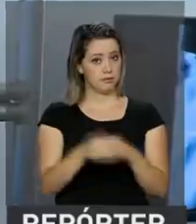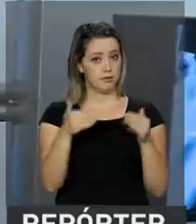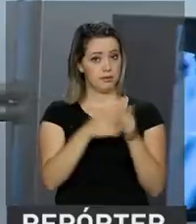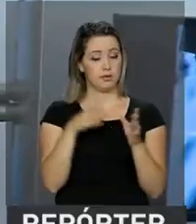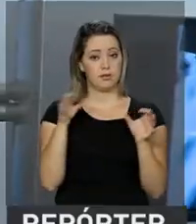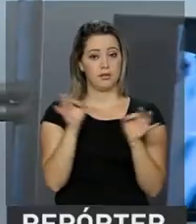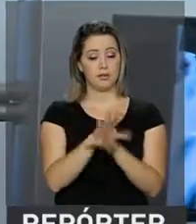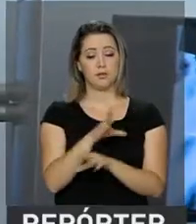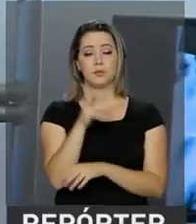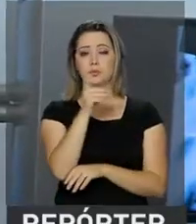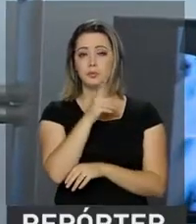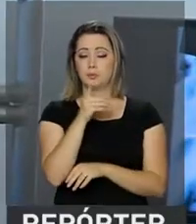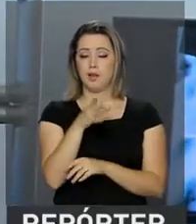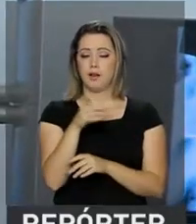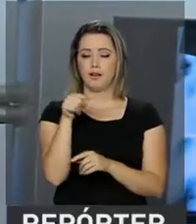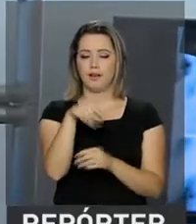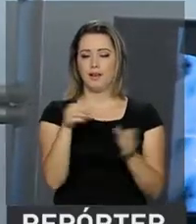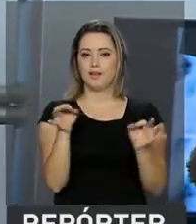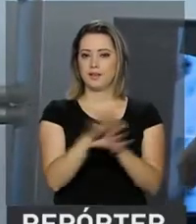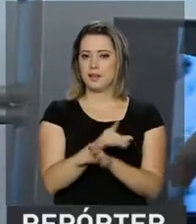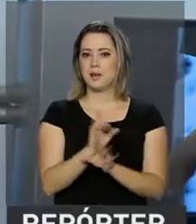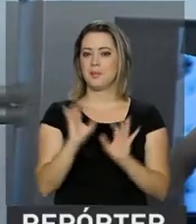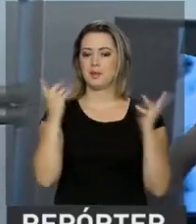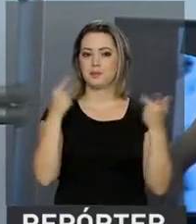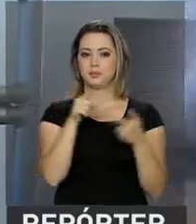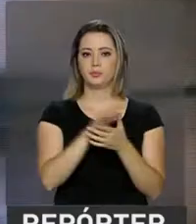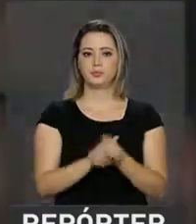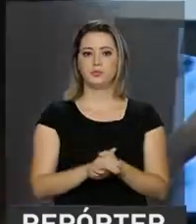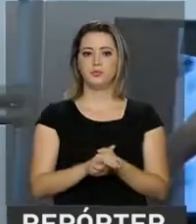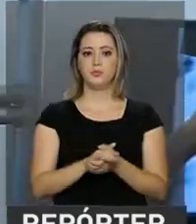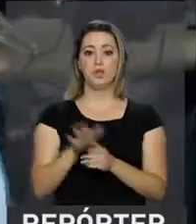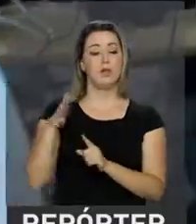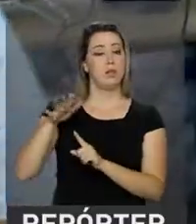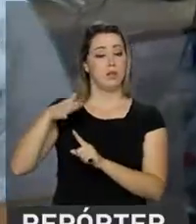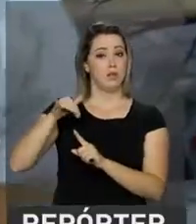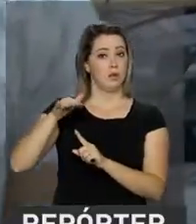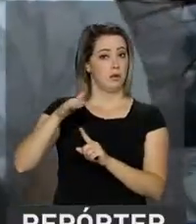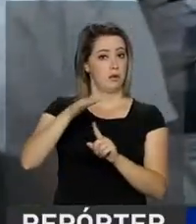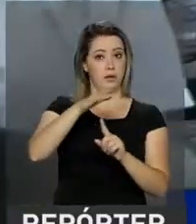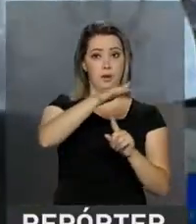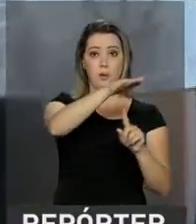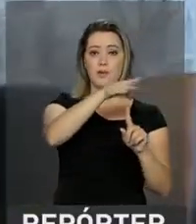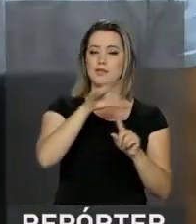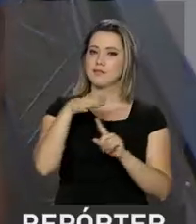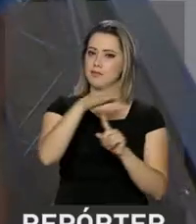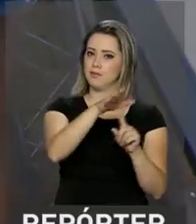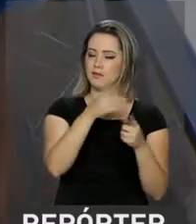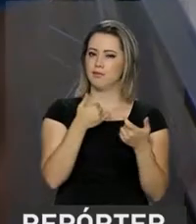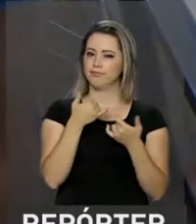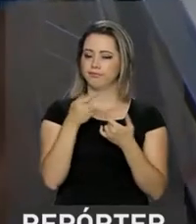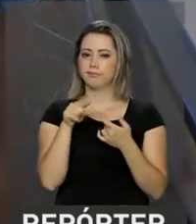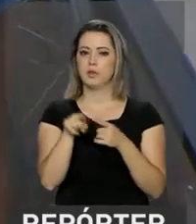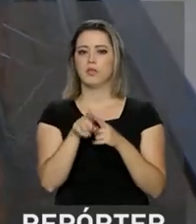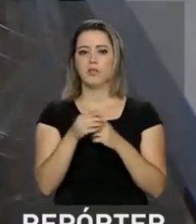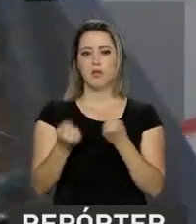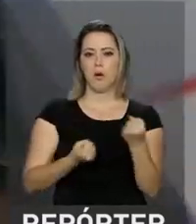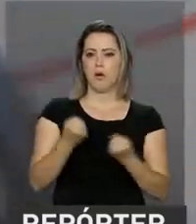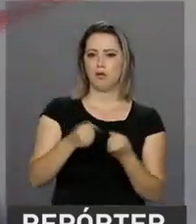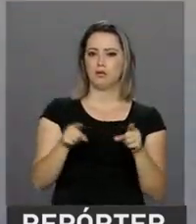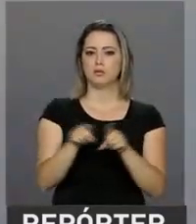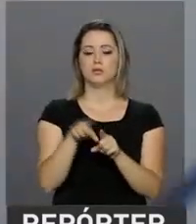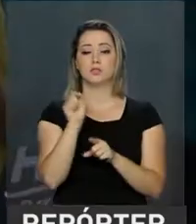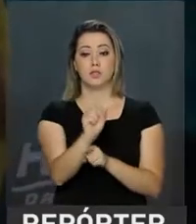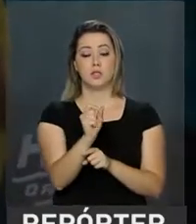Dentre as atrações gratuitas, um simulador de voo de asa delta, de corrida de Fórmula 1 e até rock com